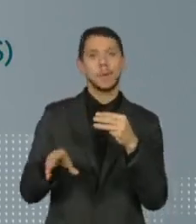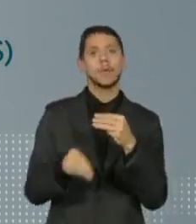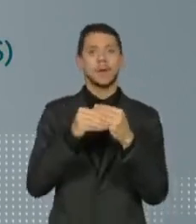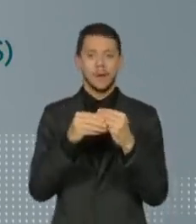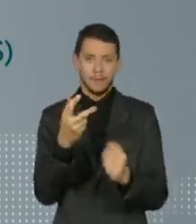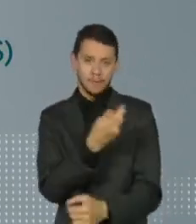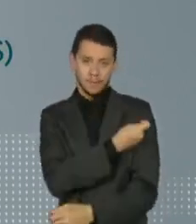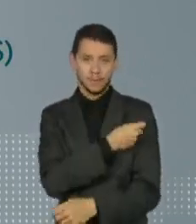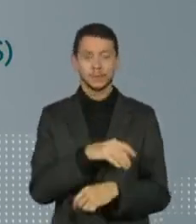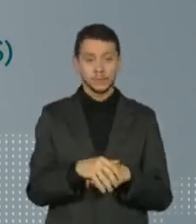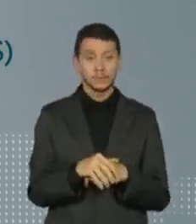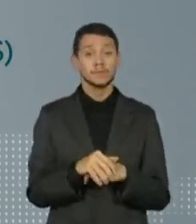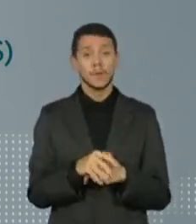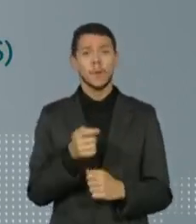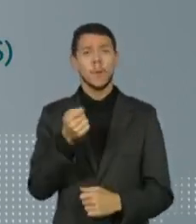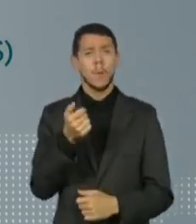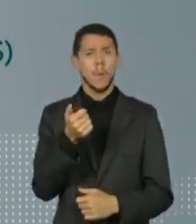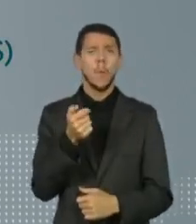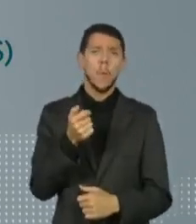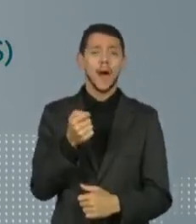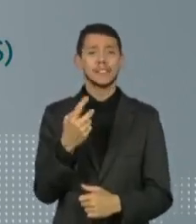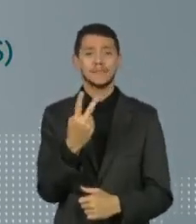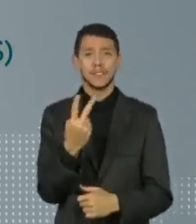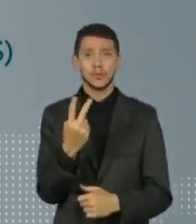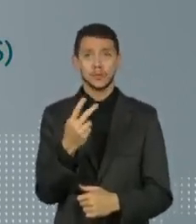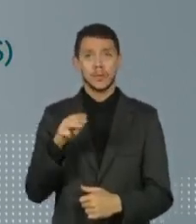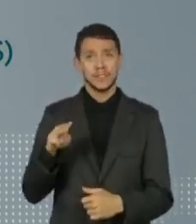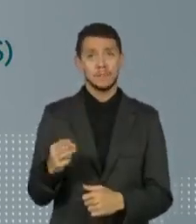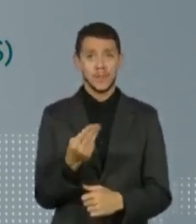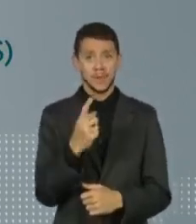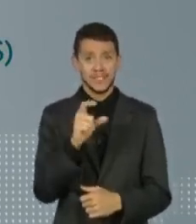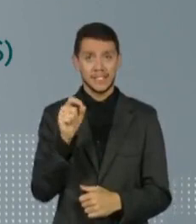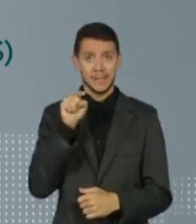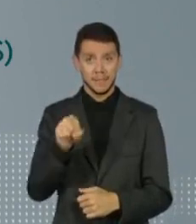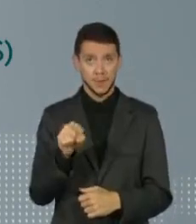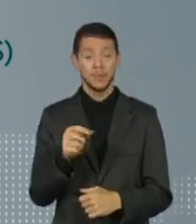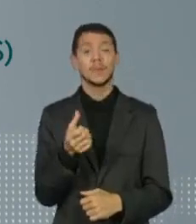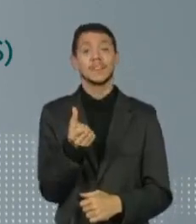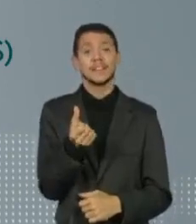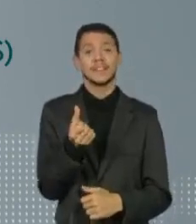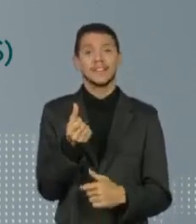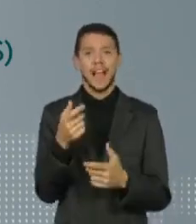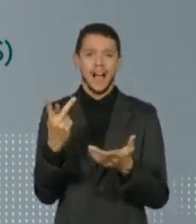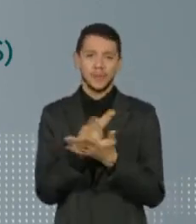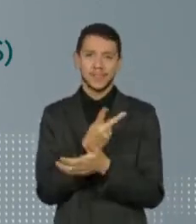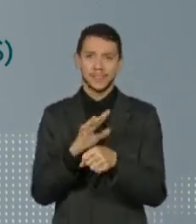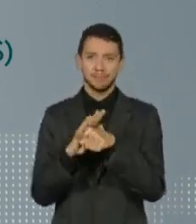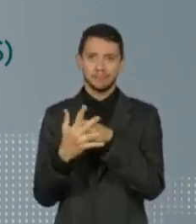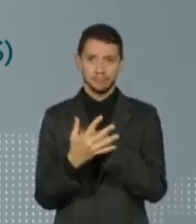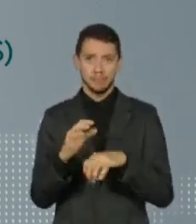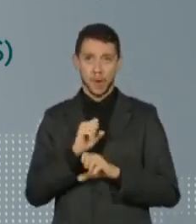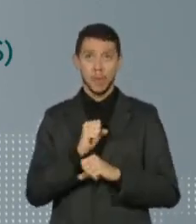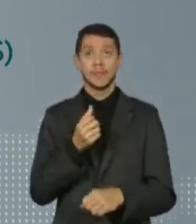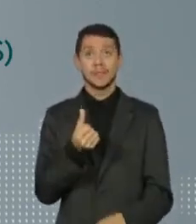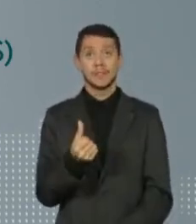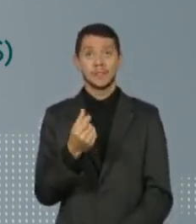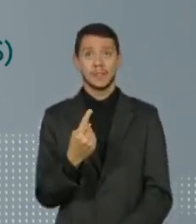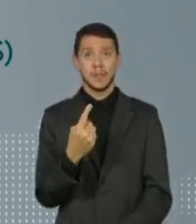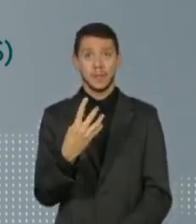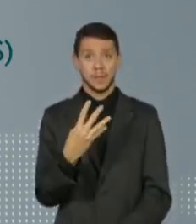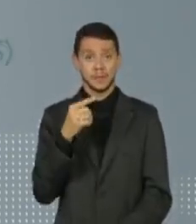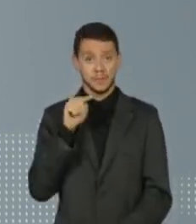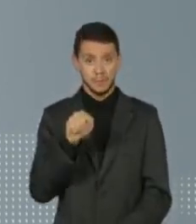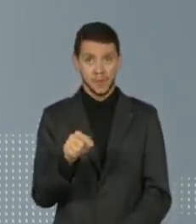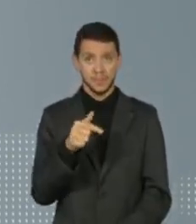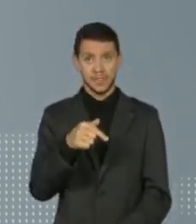quase 22 milhões e 100 mil infectados no país e 614 mil 754